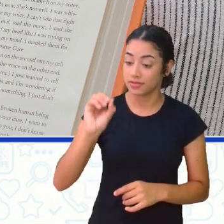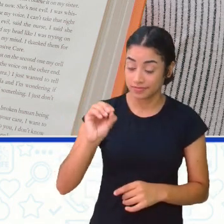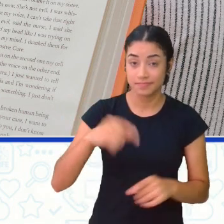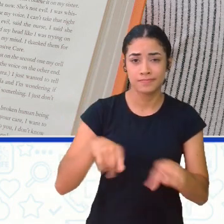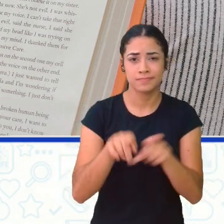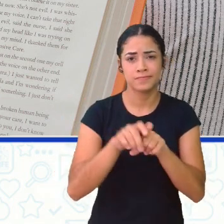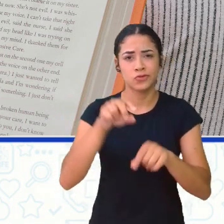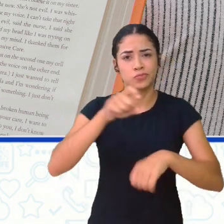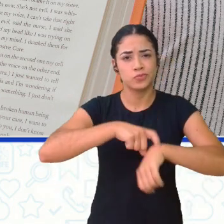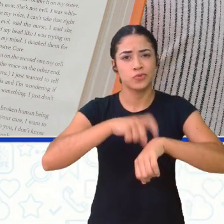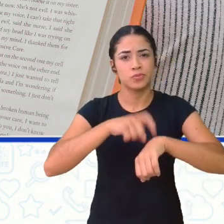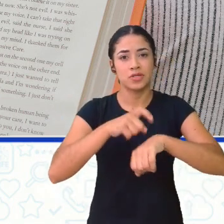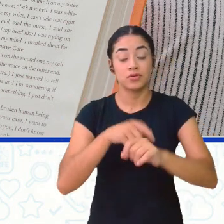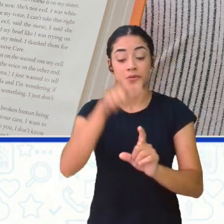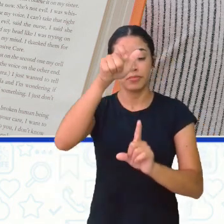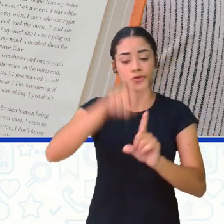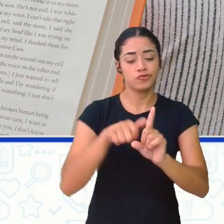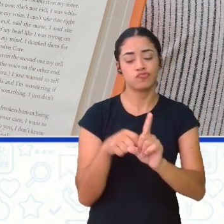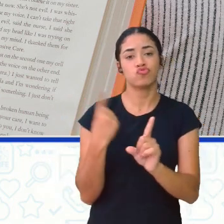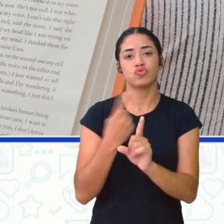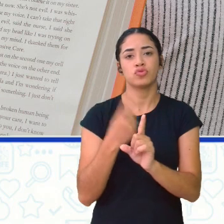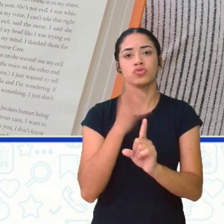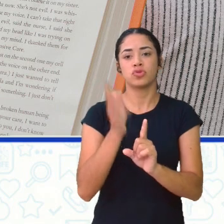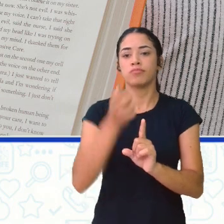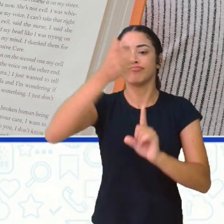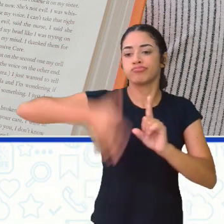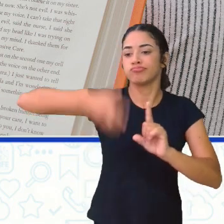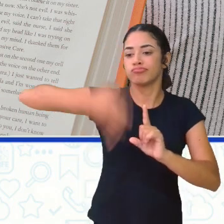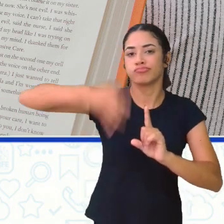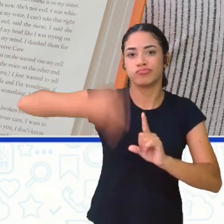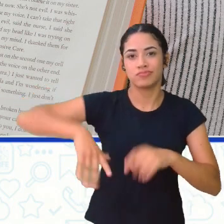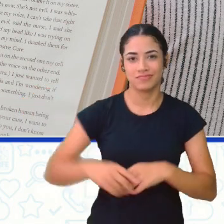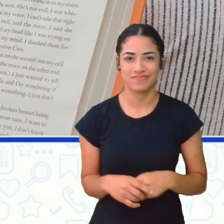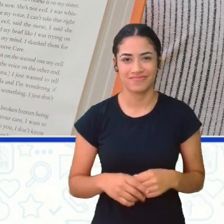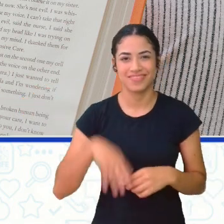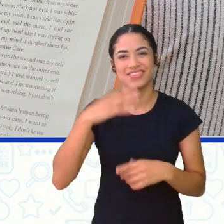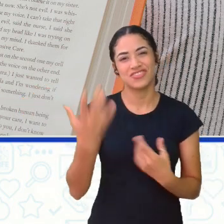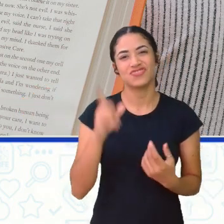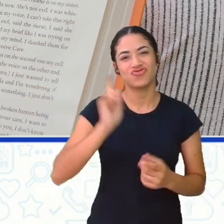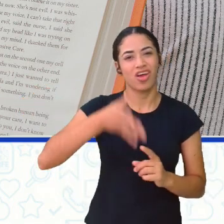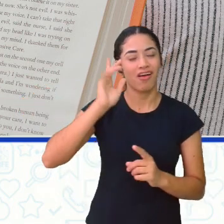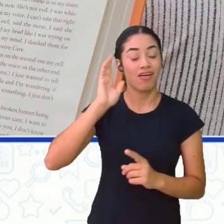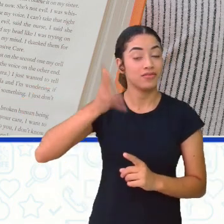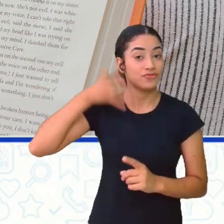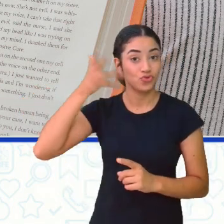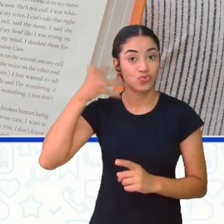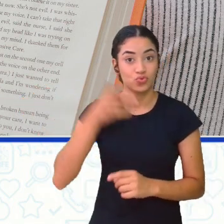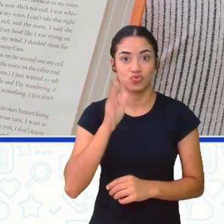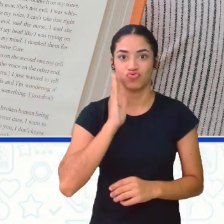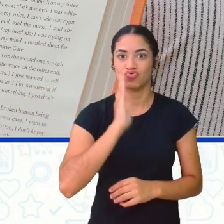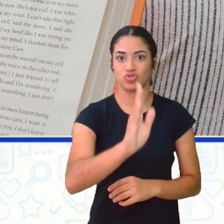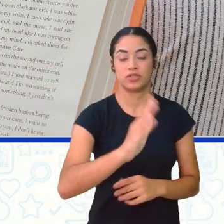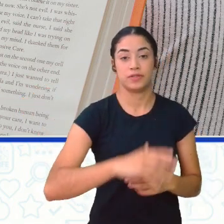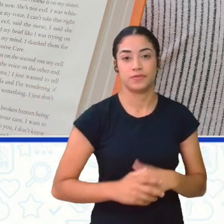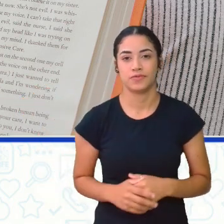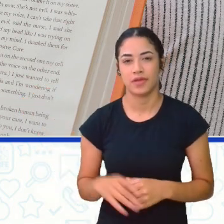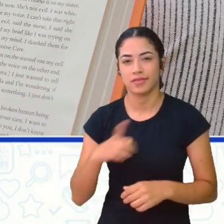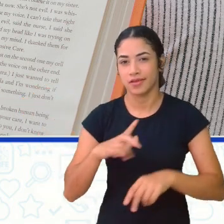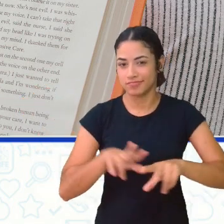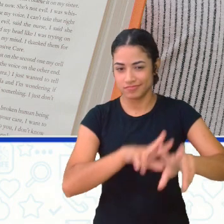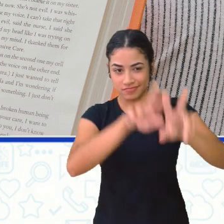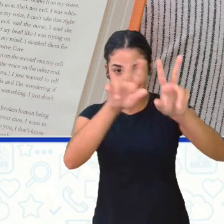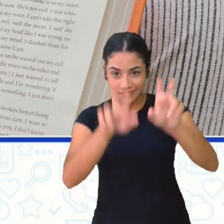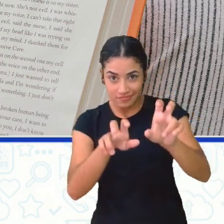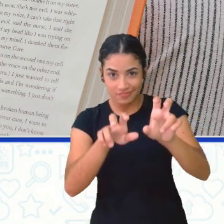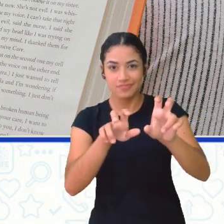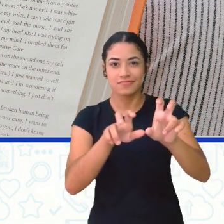personagens Falam por si E aí a gente tem A representação Do discurso direto Que normalmente Vem associado Com aspas Vem